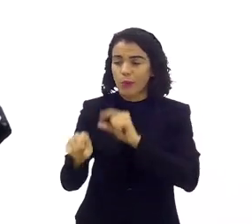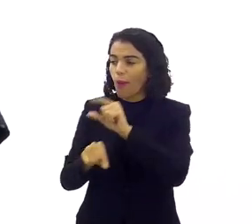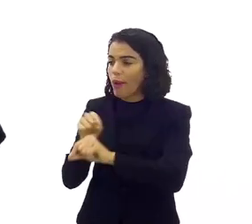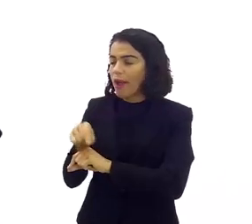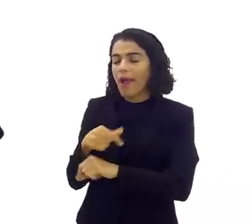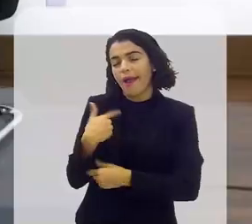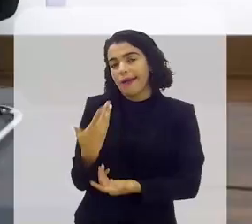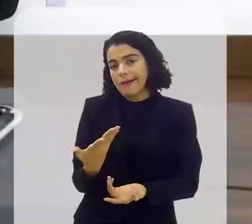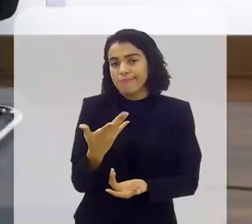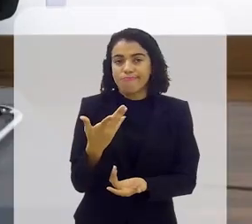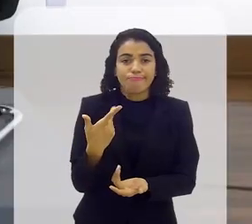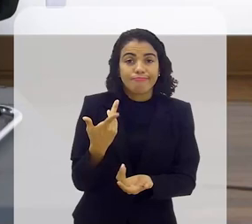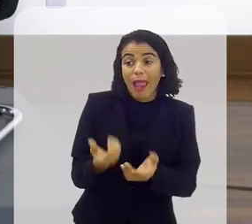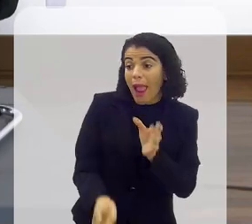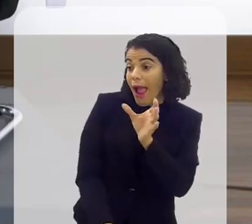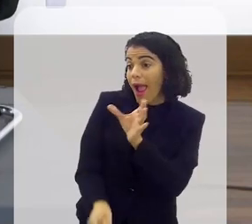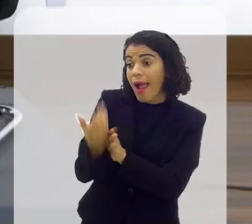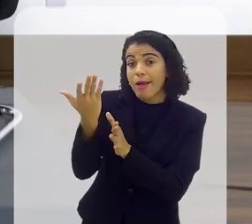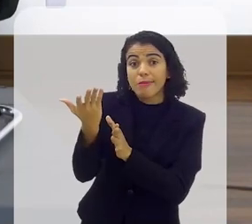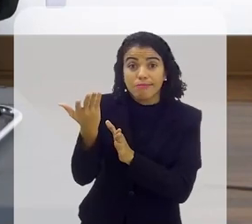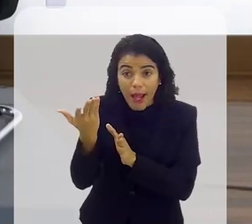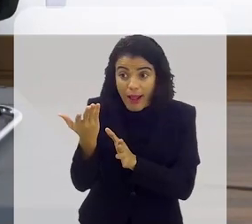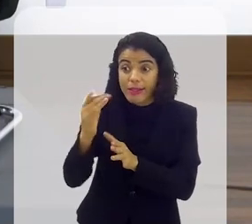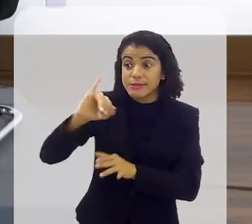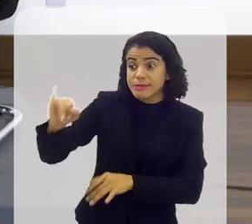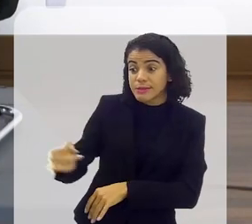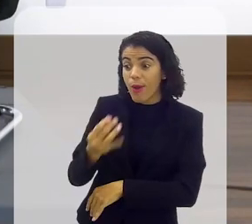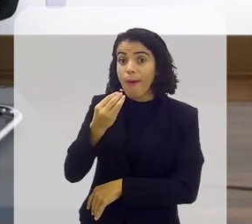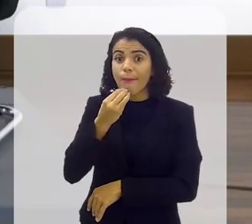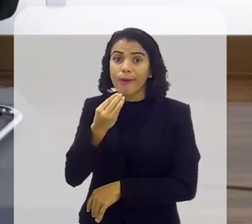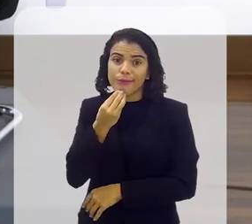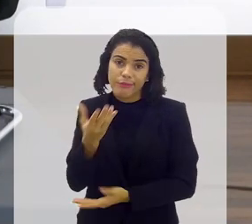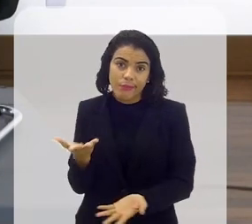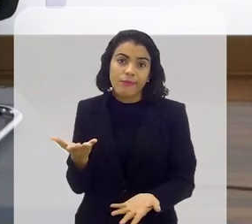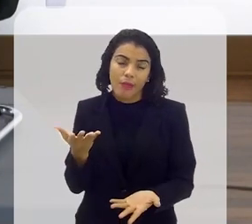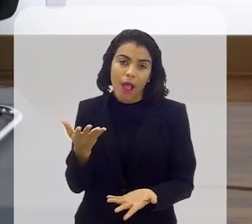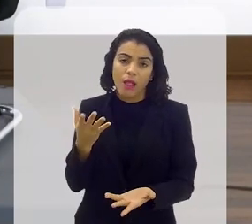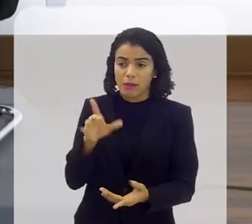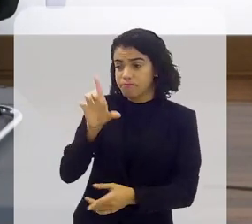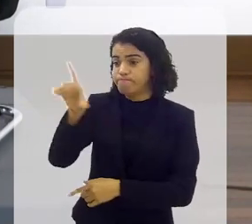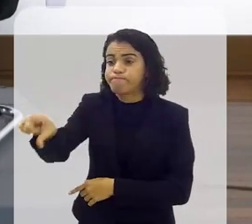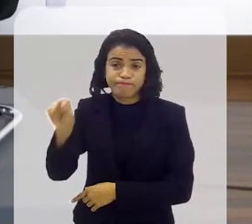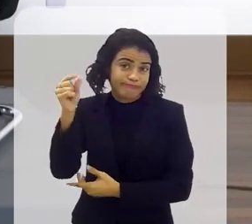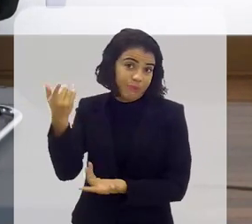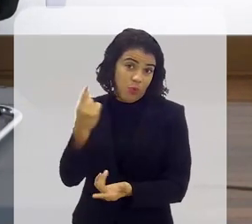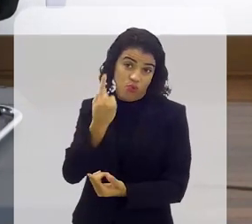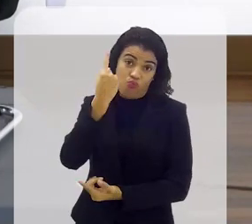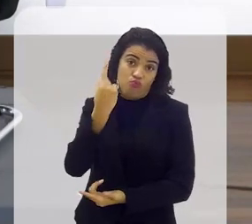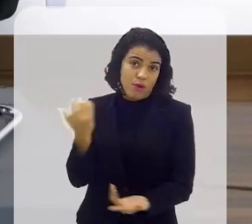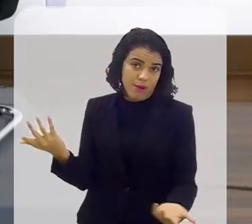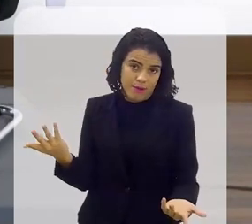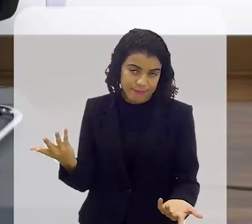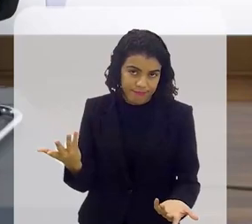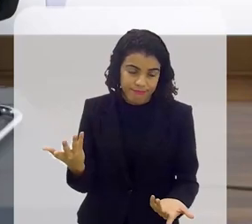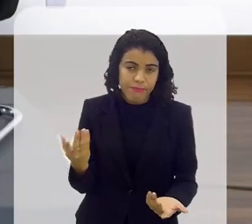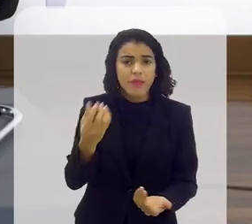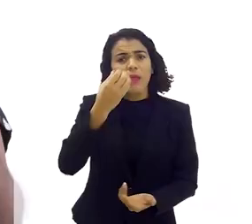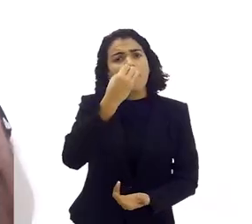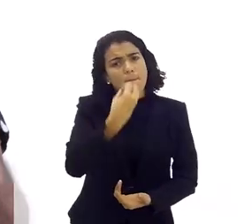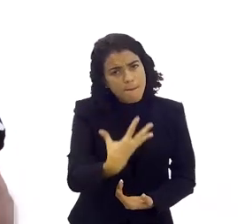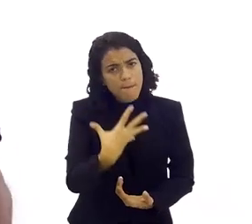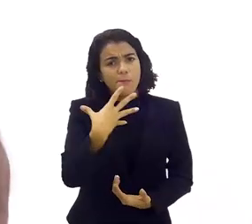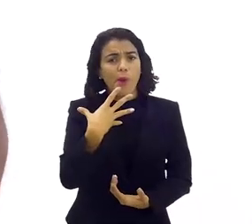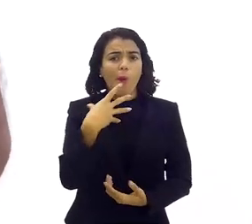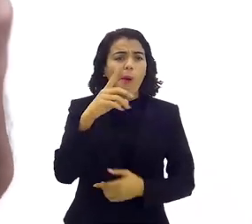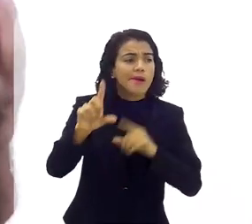a gente faz o que aparece, digamos assim, a grosso modo é